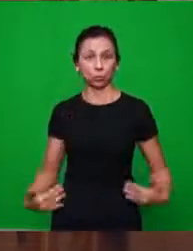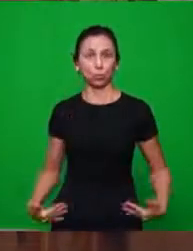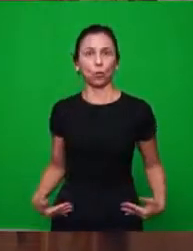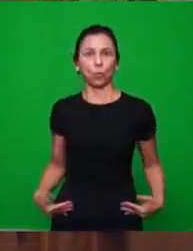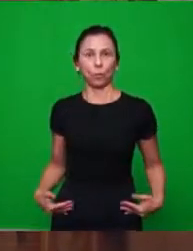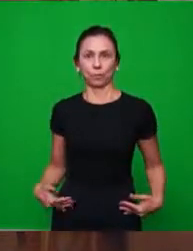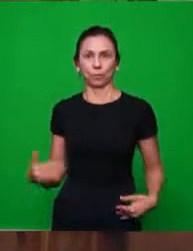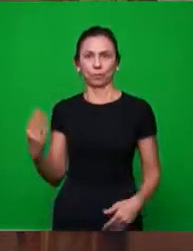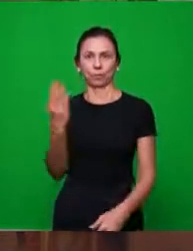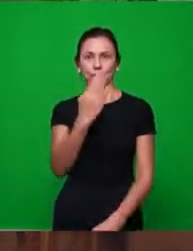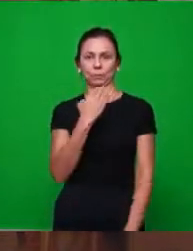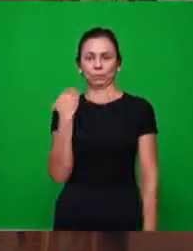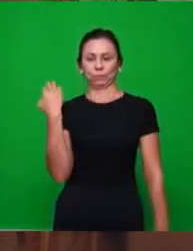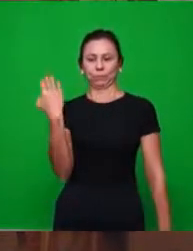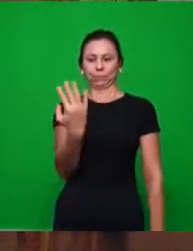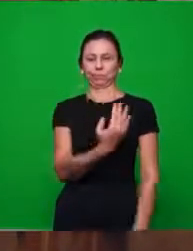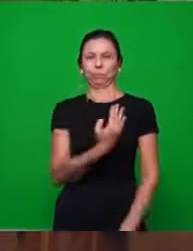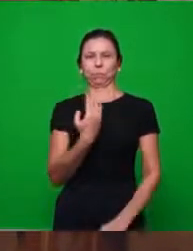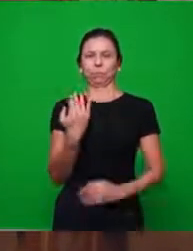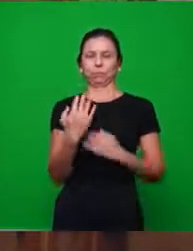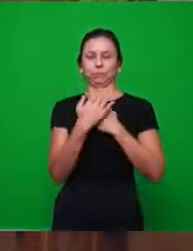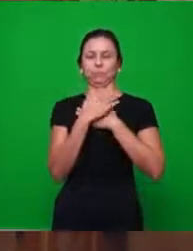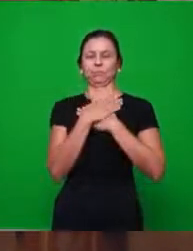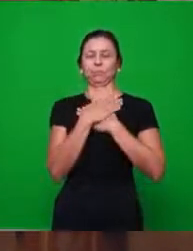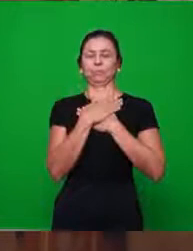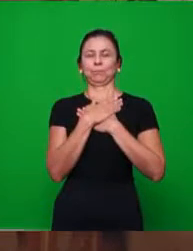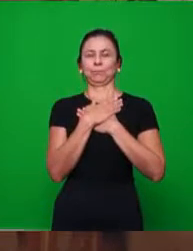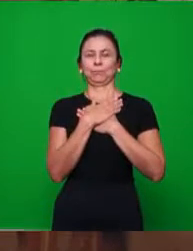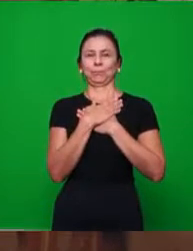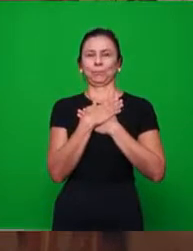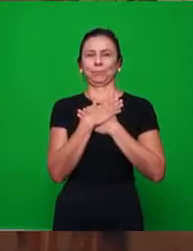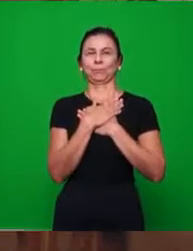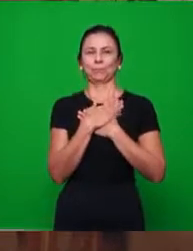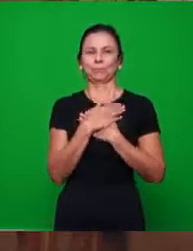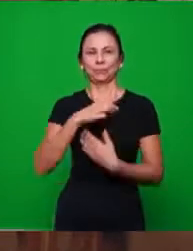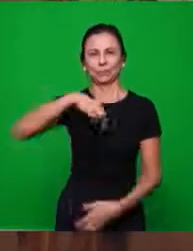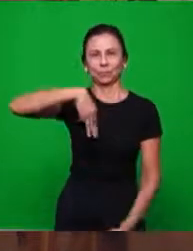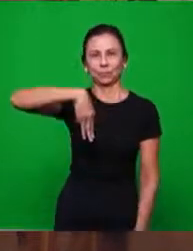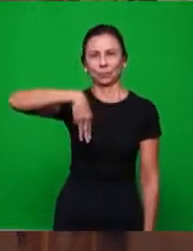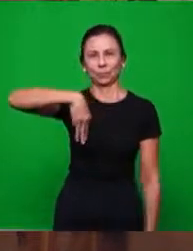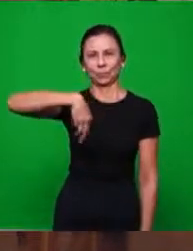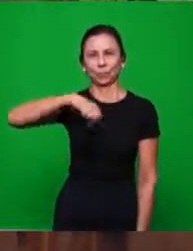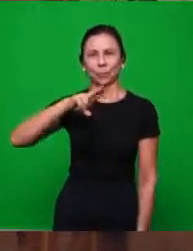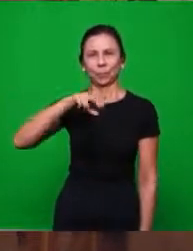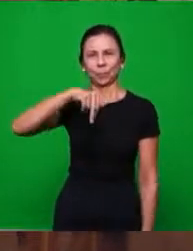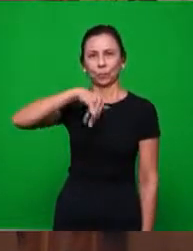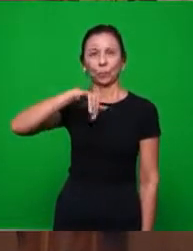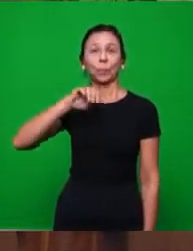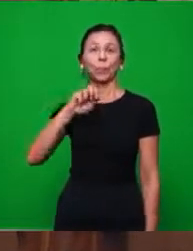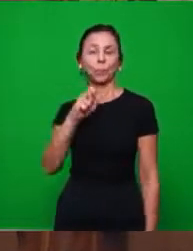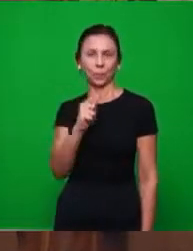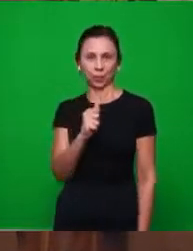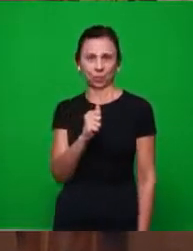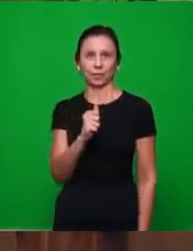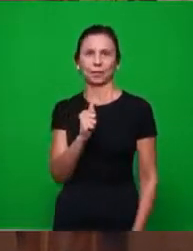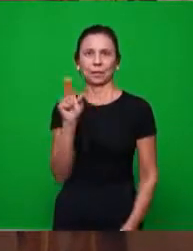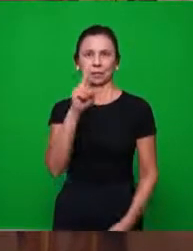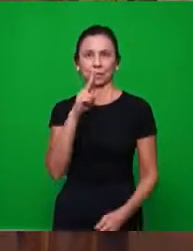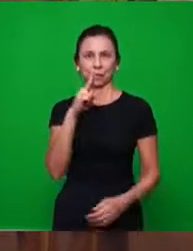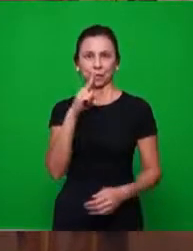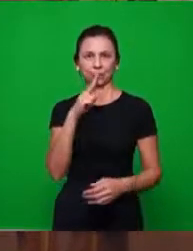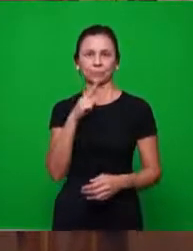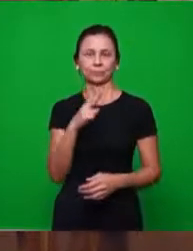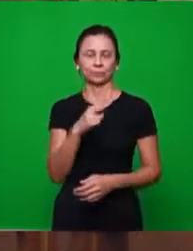dar maior tempo de permanência, sem que a carne viesse a deteriorar. Mas ela era o resultado